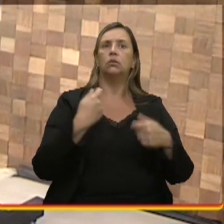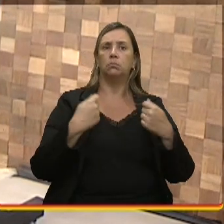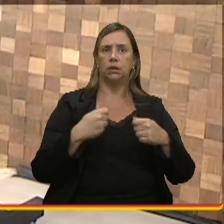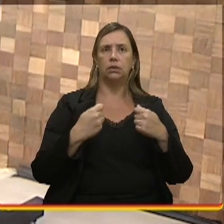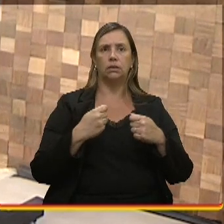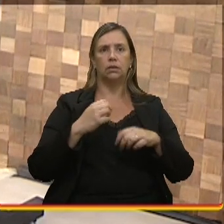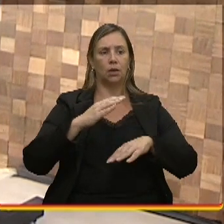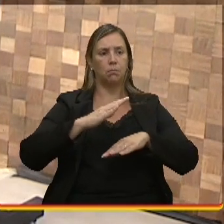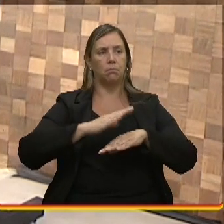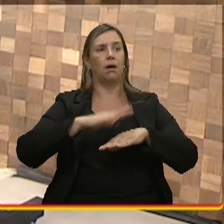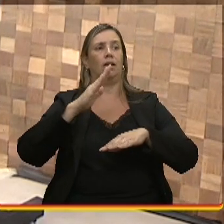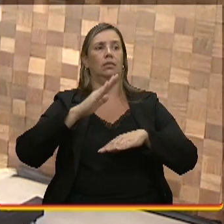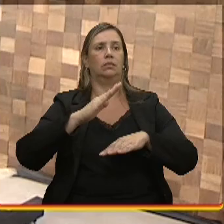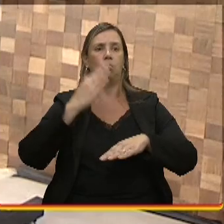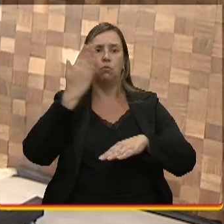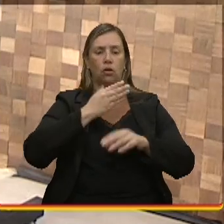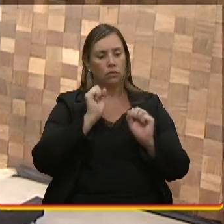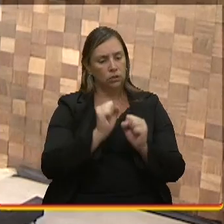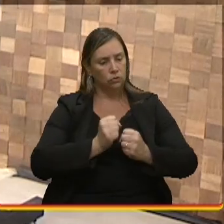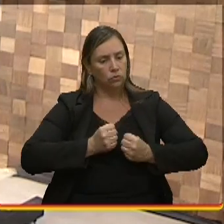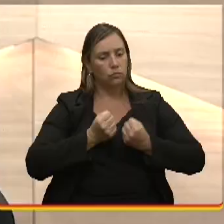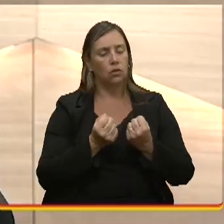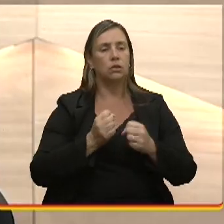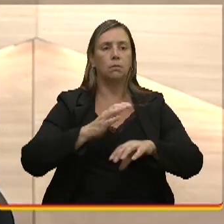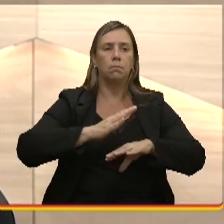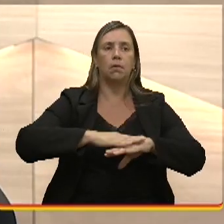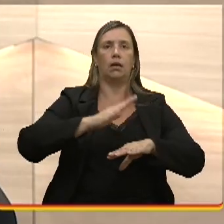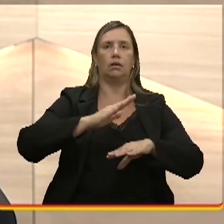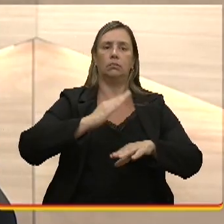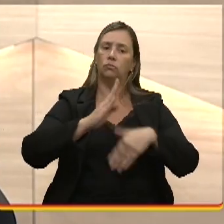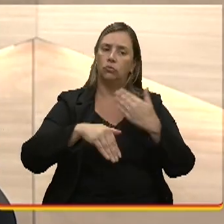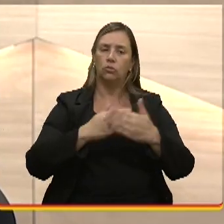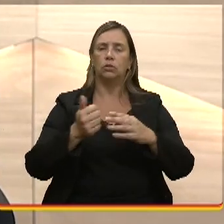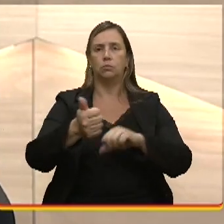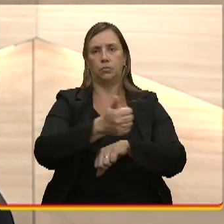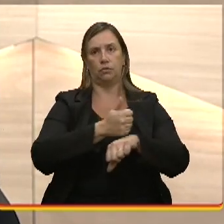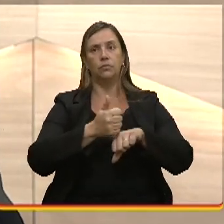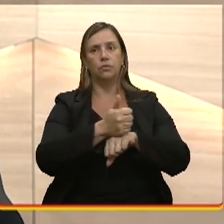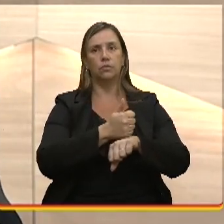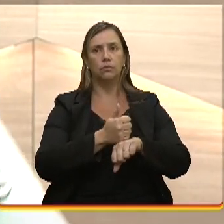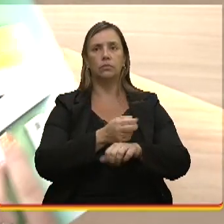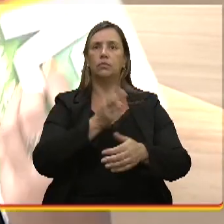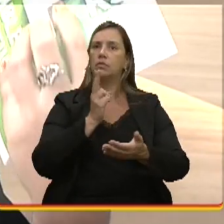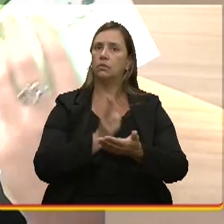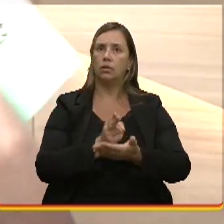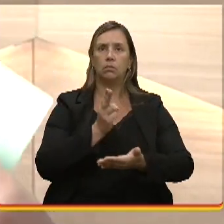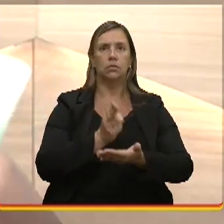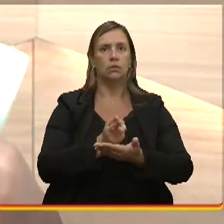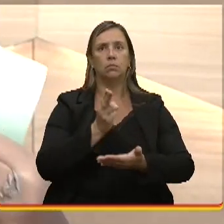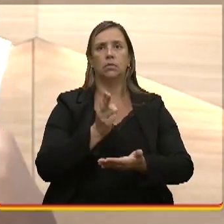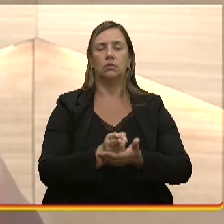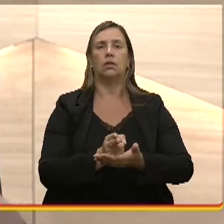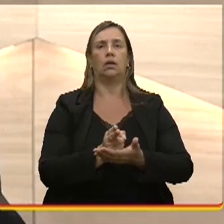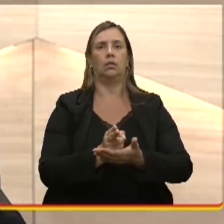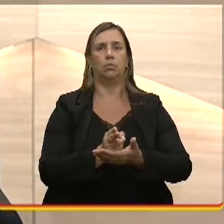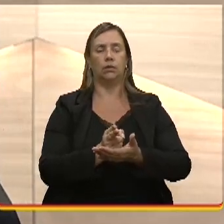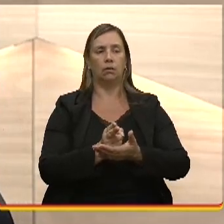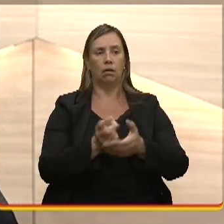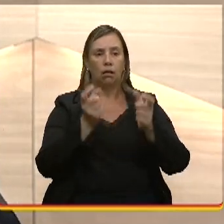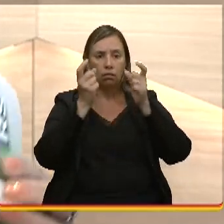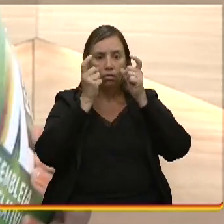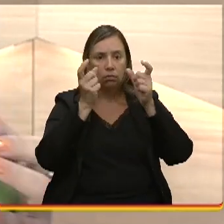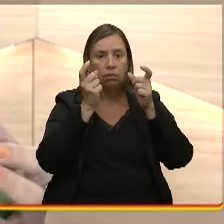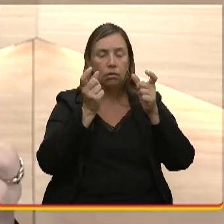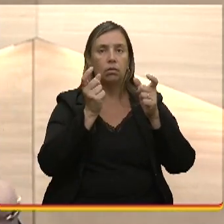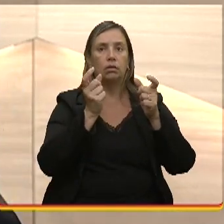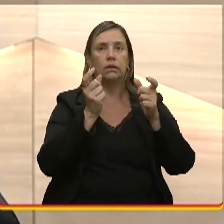pouquinho mais no ambiente de trabalho. Acho que em todas as profissões. A gente está sempre com os olhos, né? Ah,